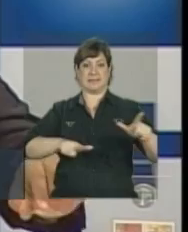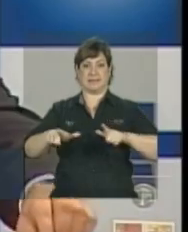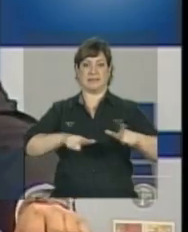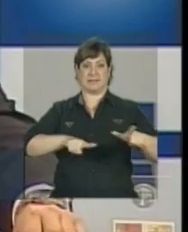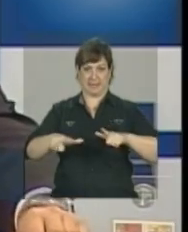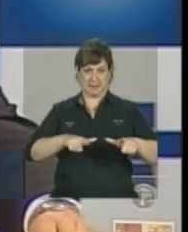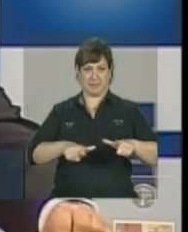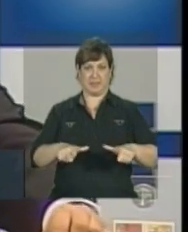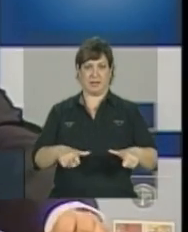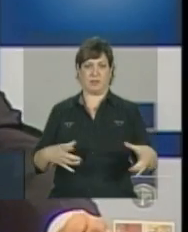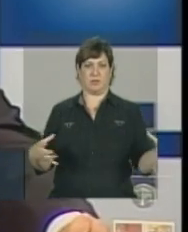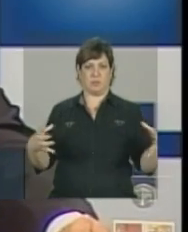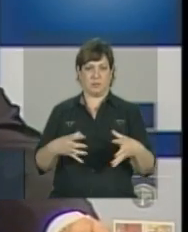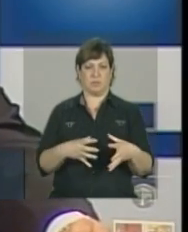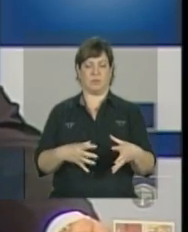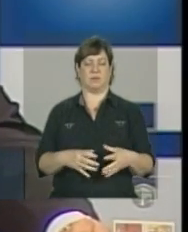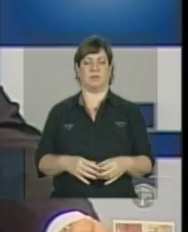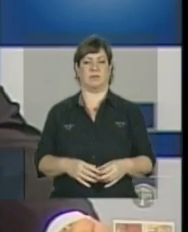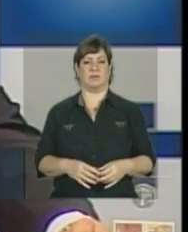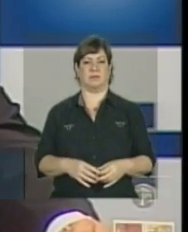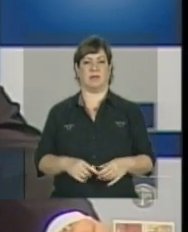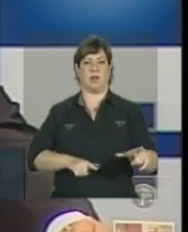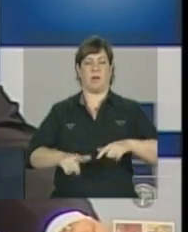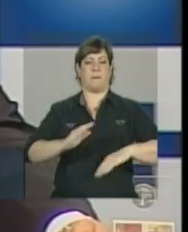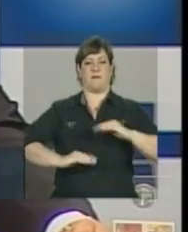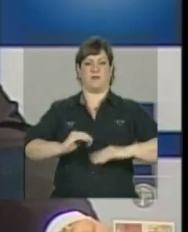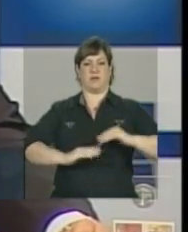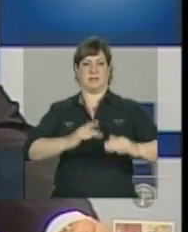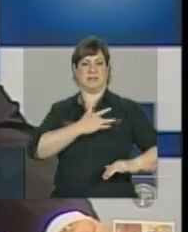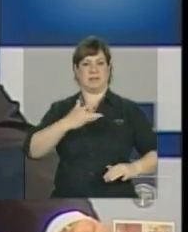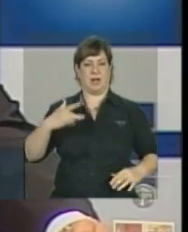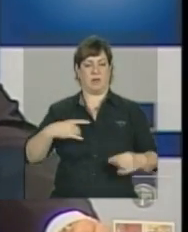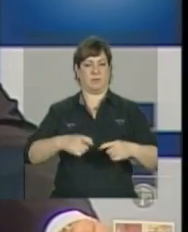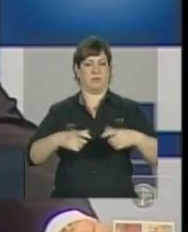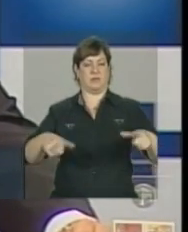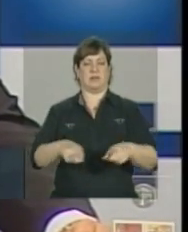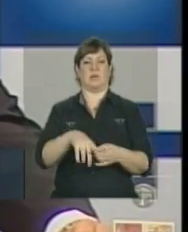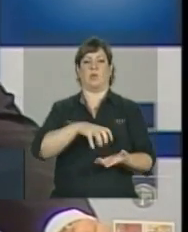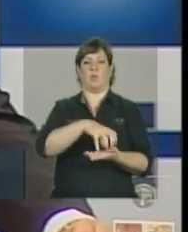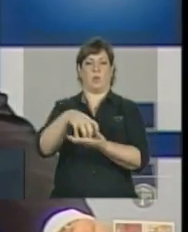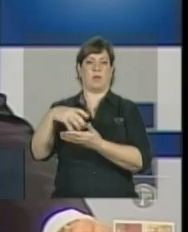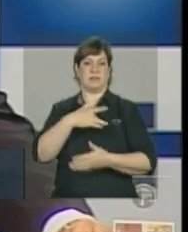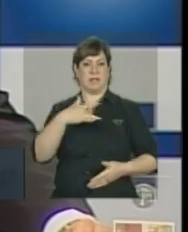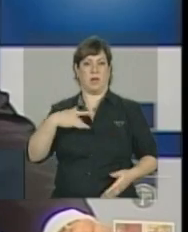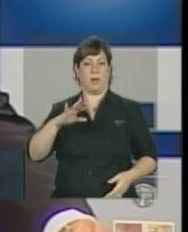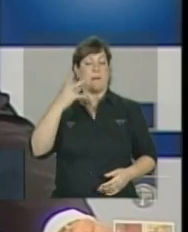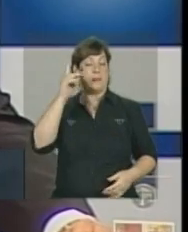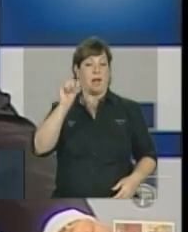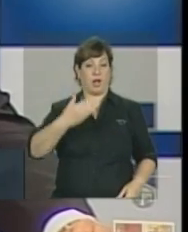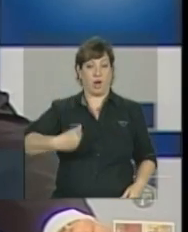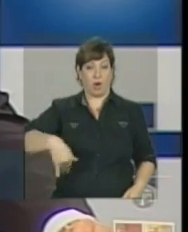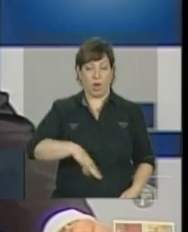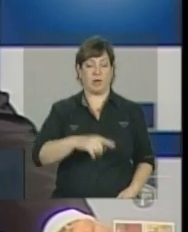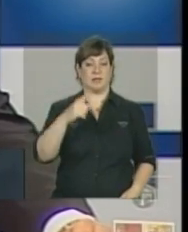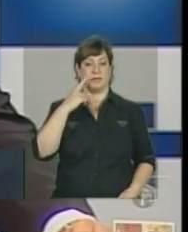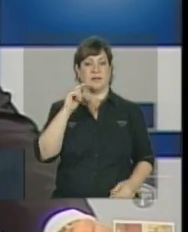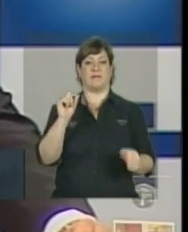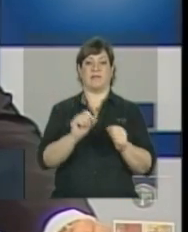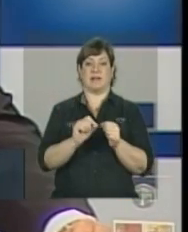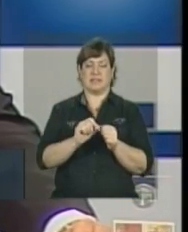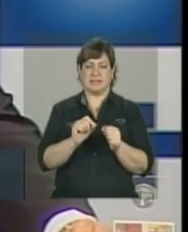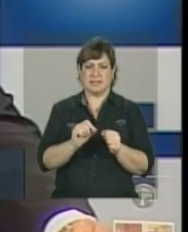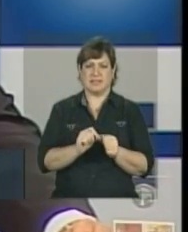de incrementar as ações com os profissionais de saúde, com as equipes de saúde, para nós dar conta de